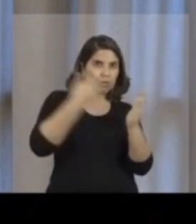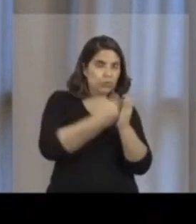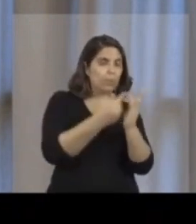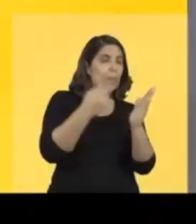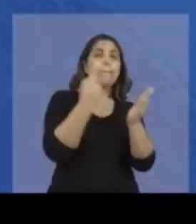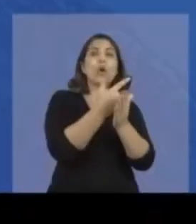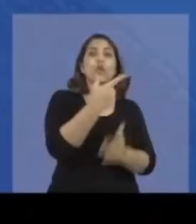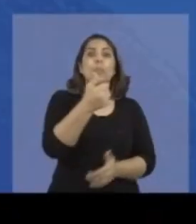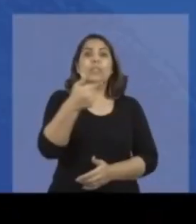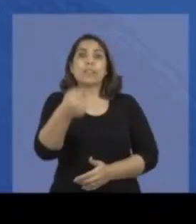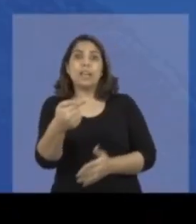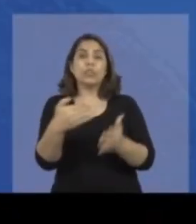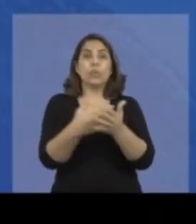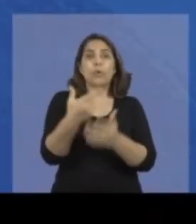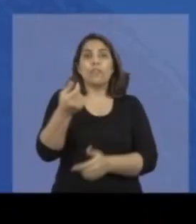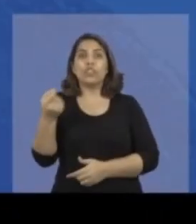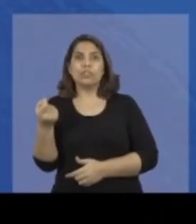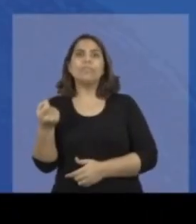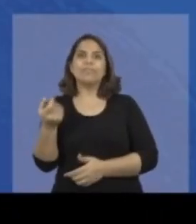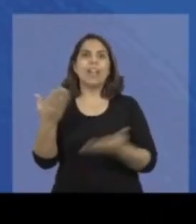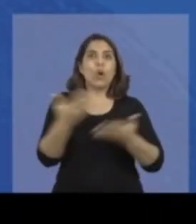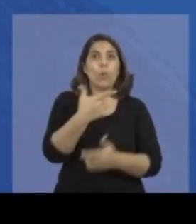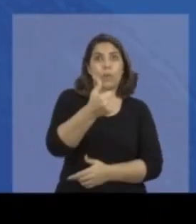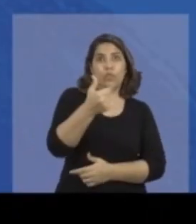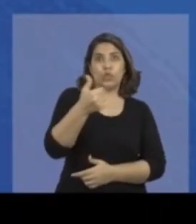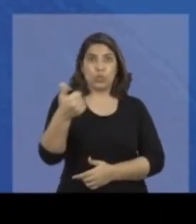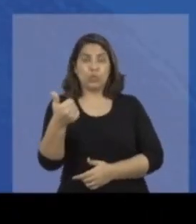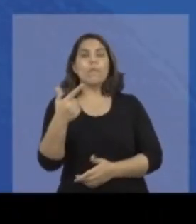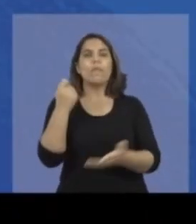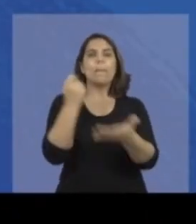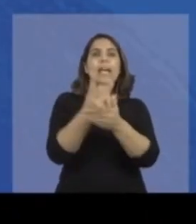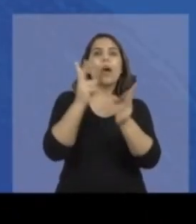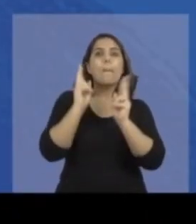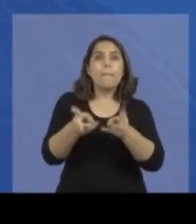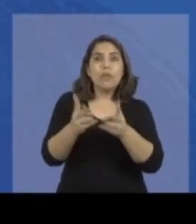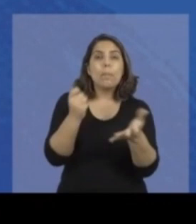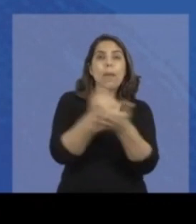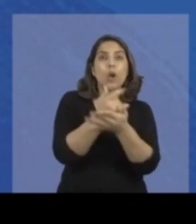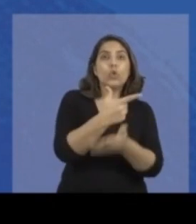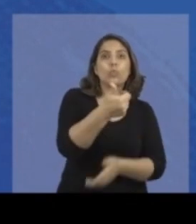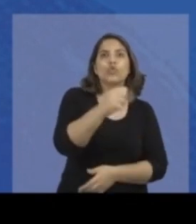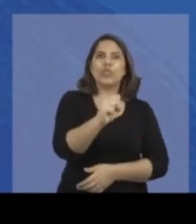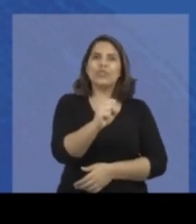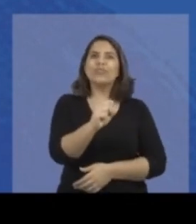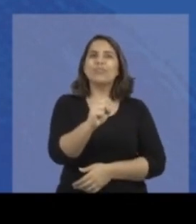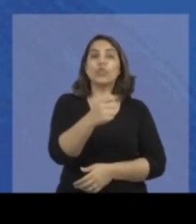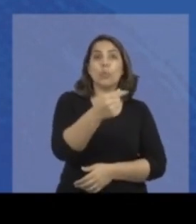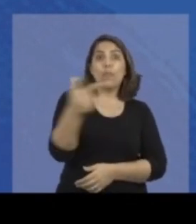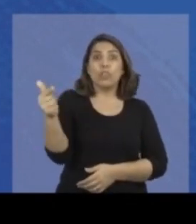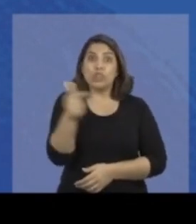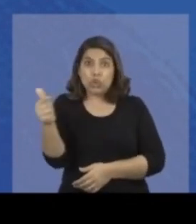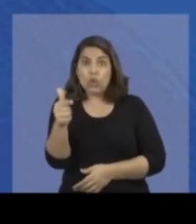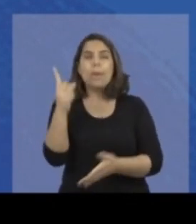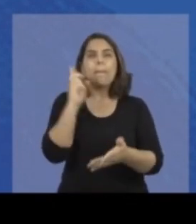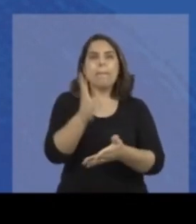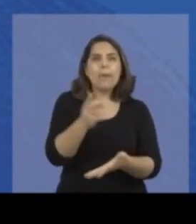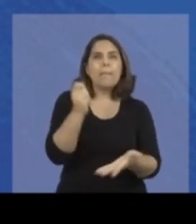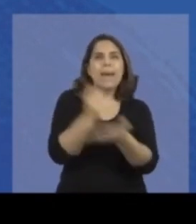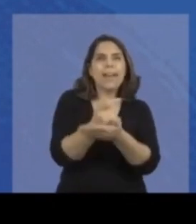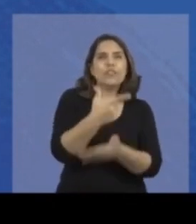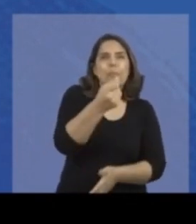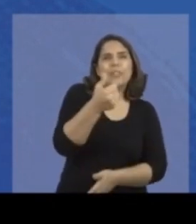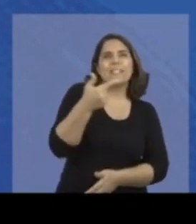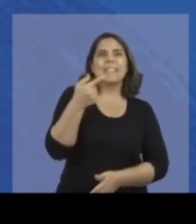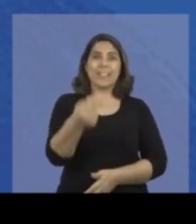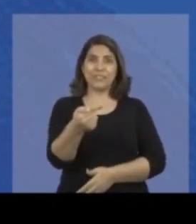dos últimos anos Veja o que ele pagou de 2017 a 2020 Agora em 2021 Ele vai pagar o mesmo que pagou em 2018 E em 2022 o mesmo